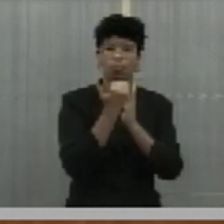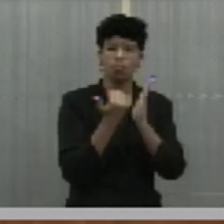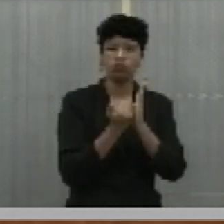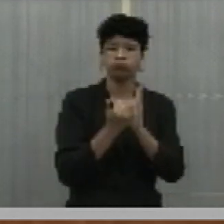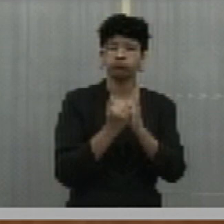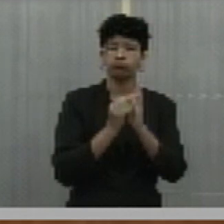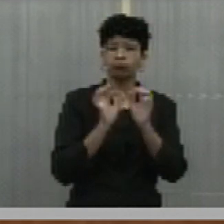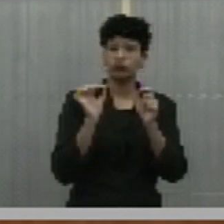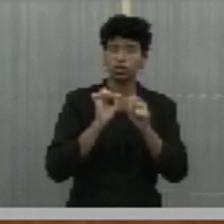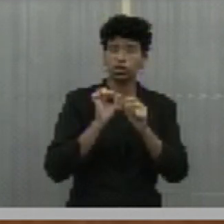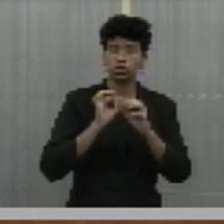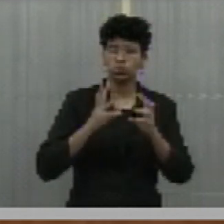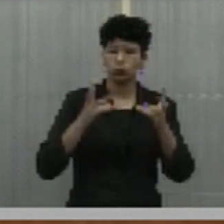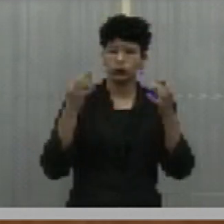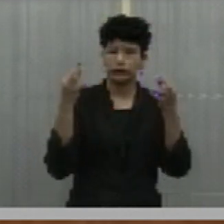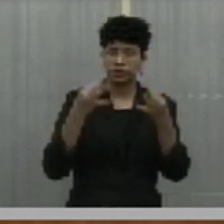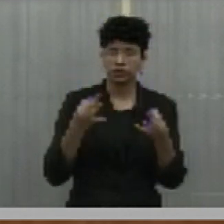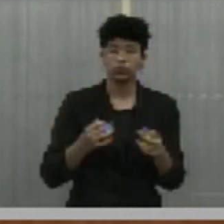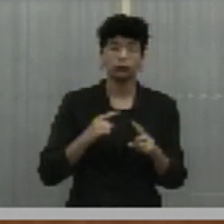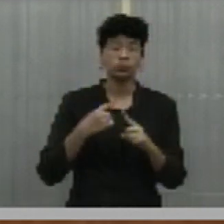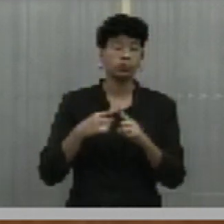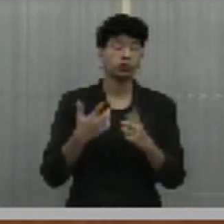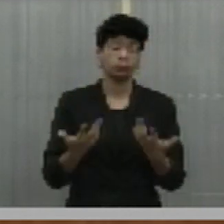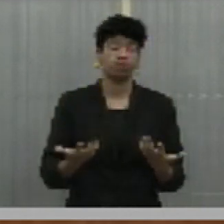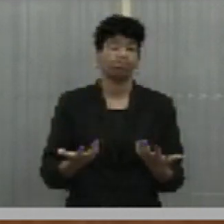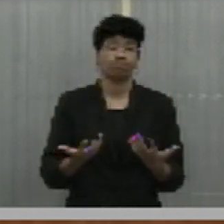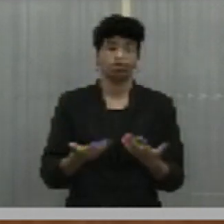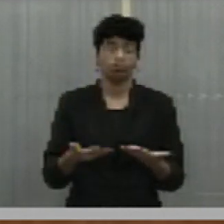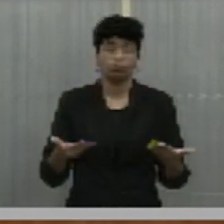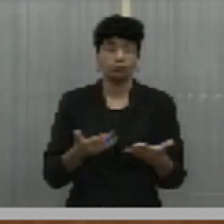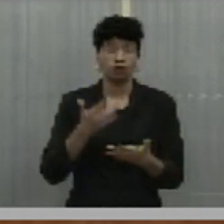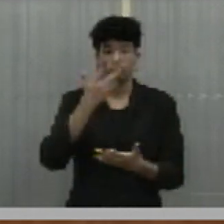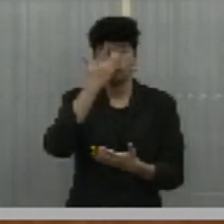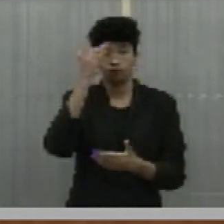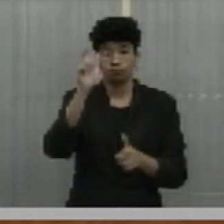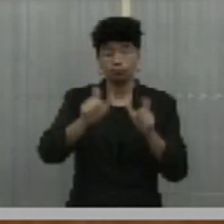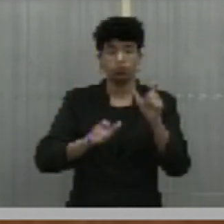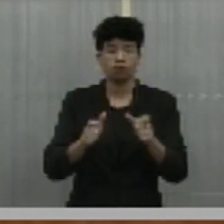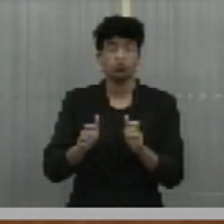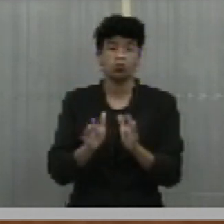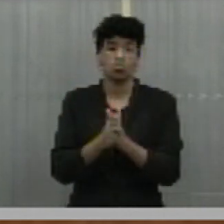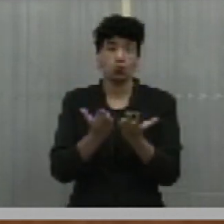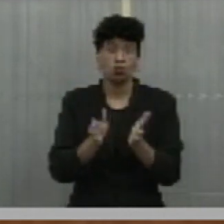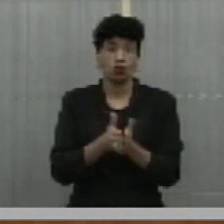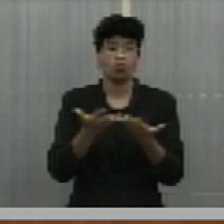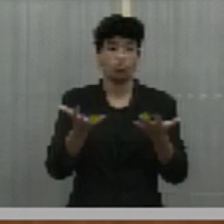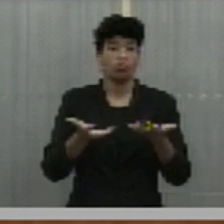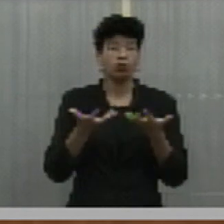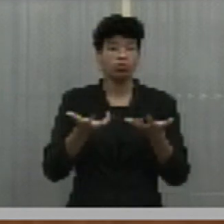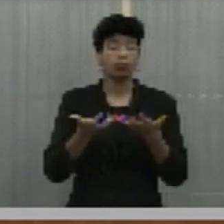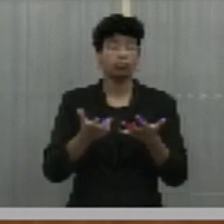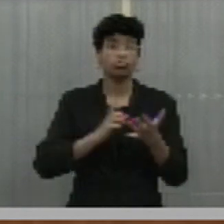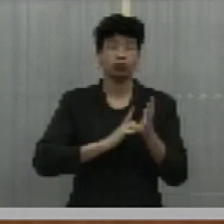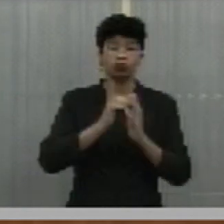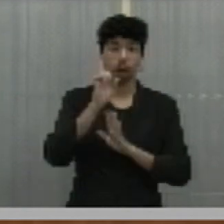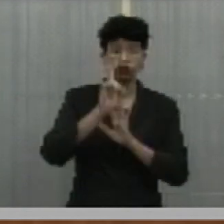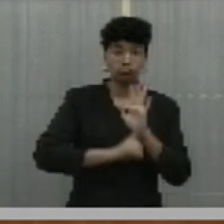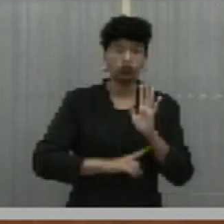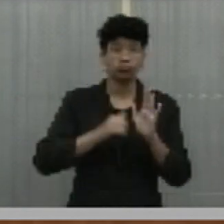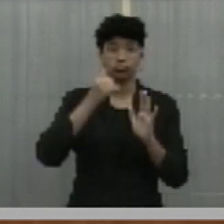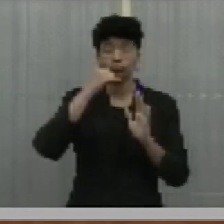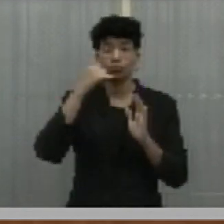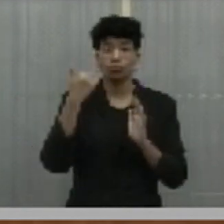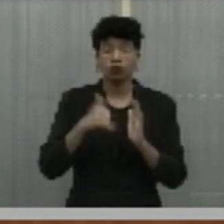energia, porque, infelizmente, as pessoas de baixa renda que querem ter acesso à energia